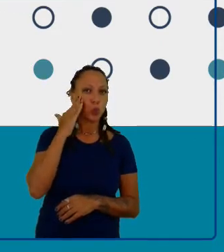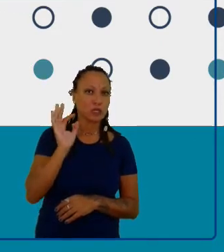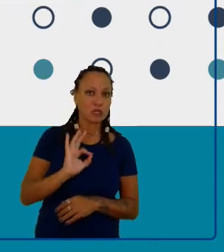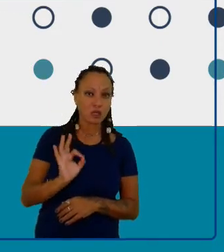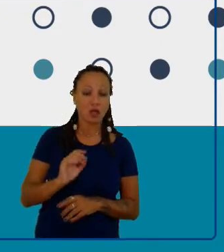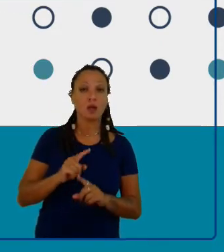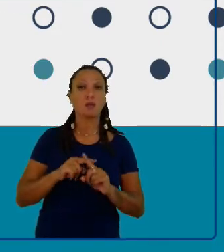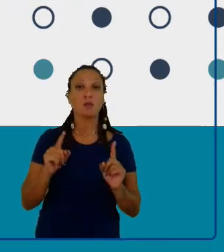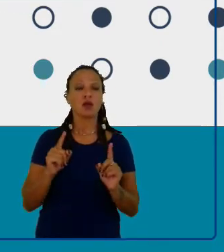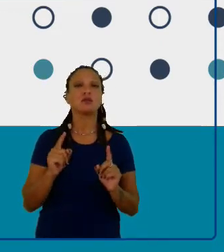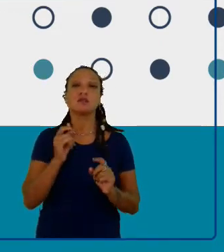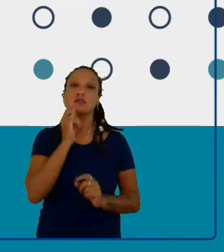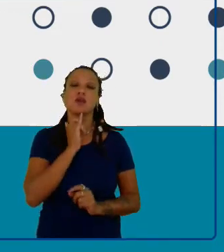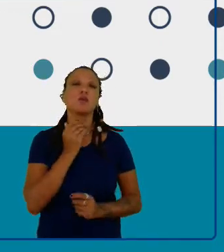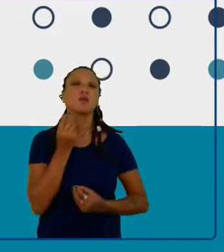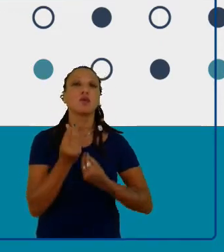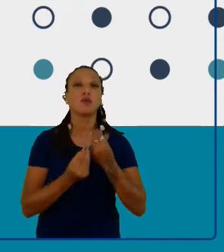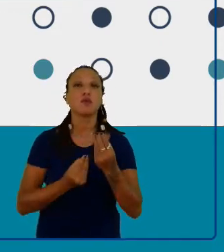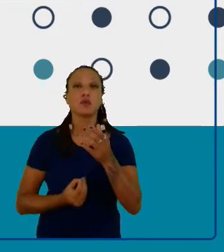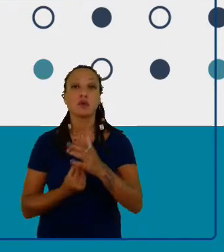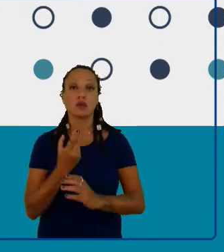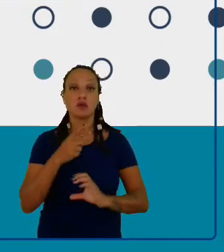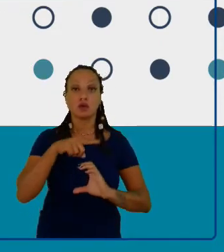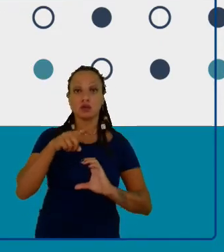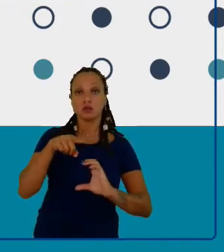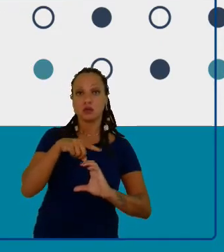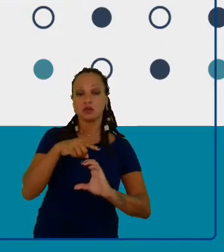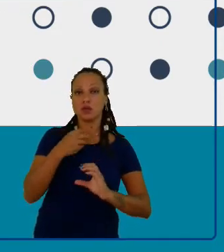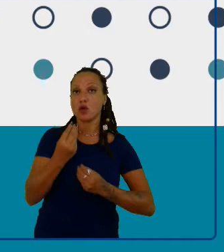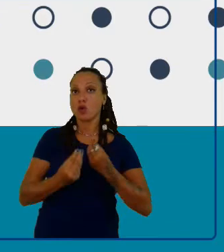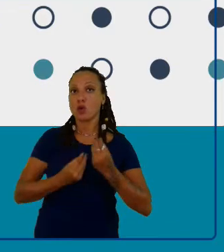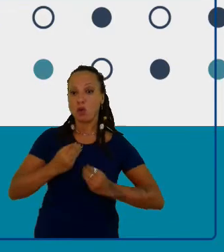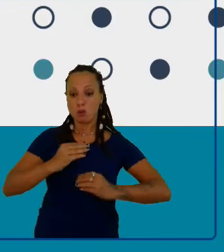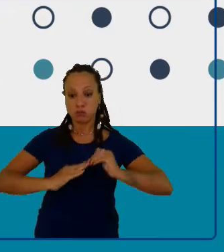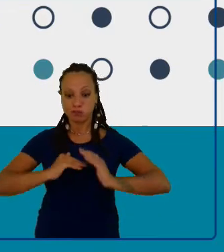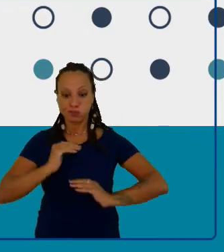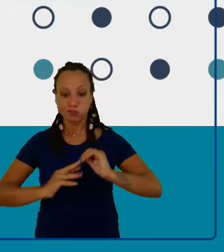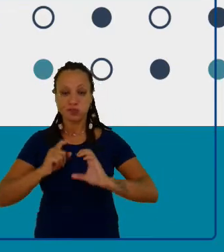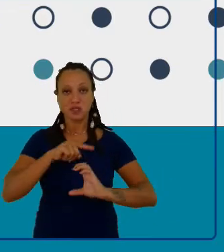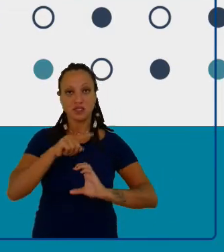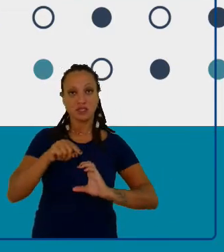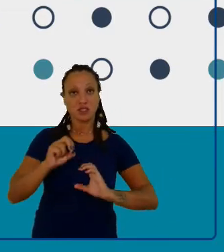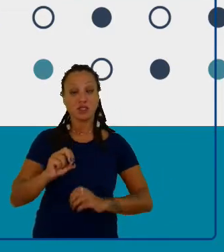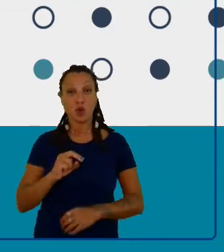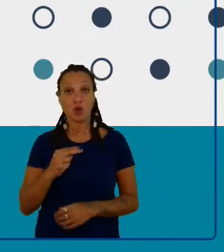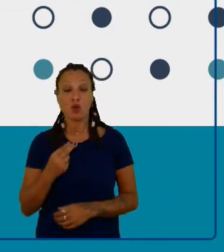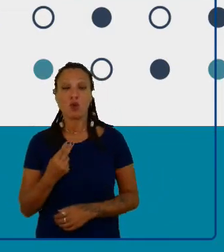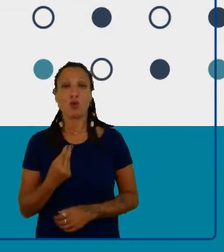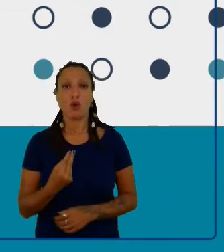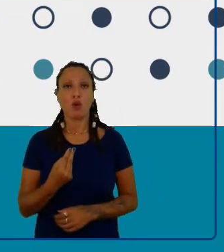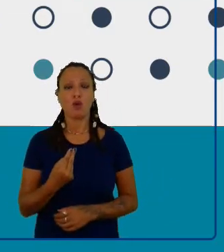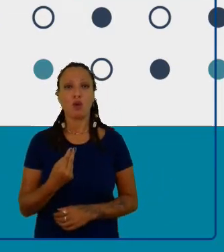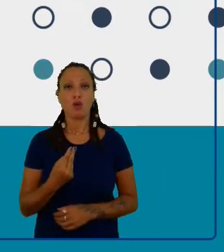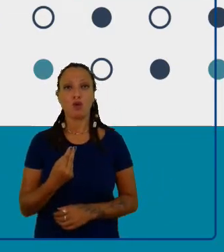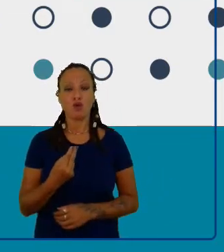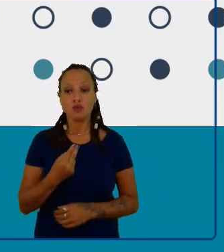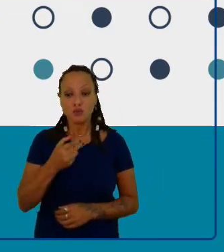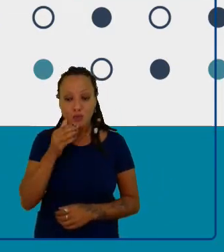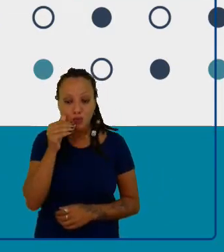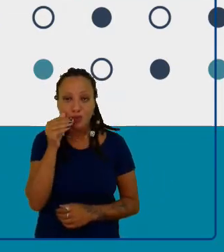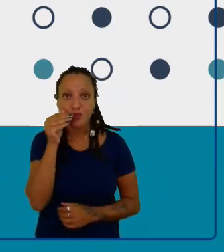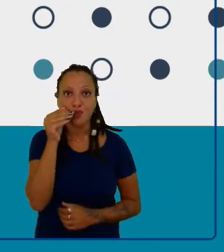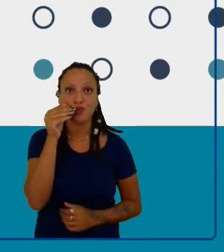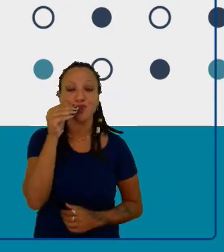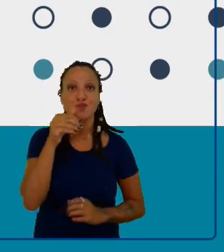produzir ciência, criar ciência ou se tornar ciência para a curiosidade se você não